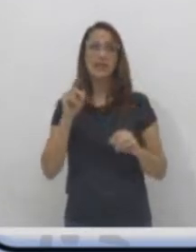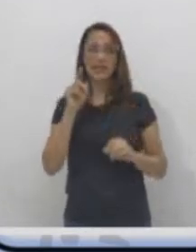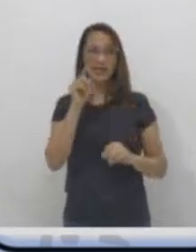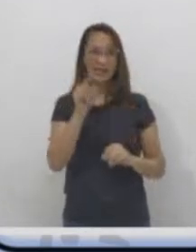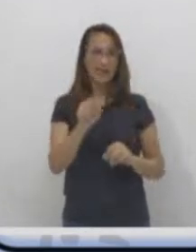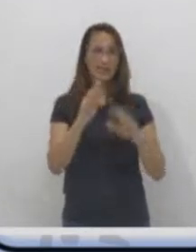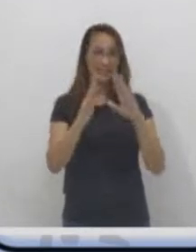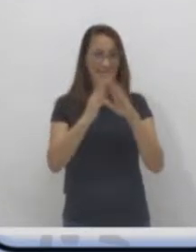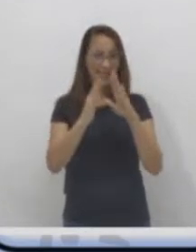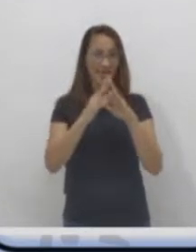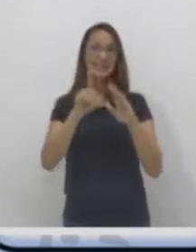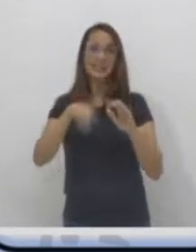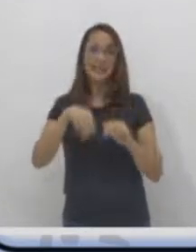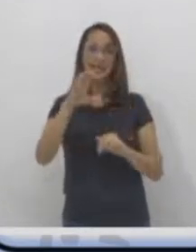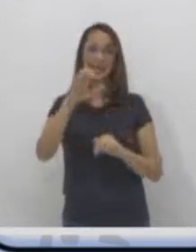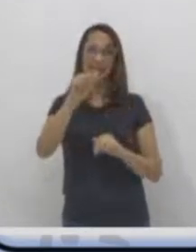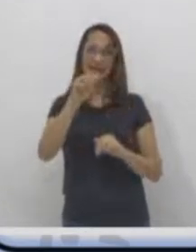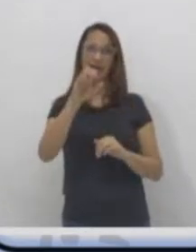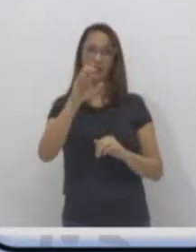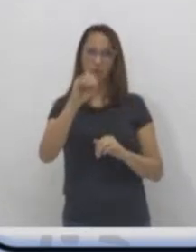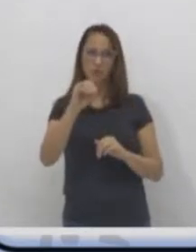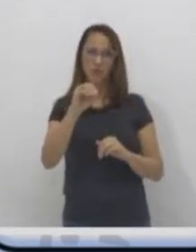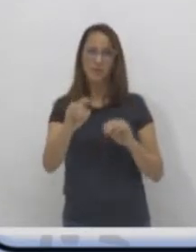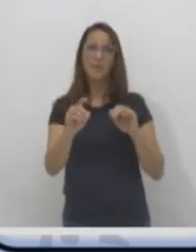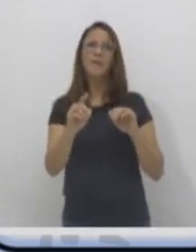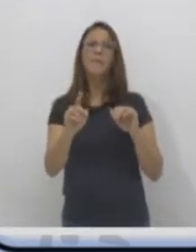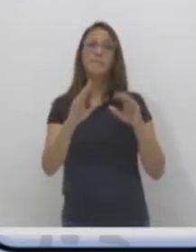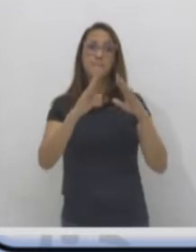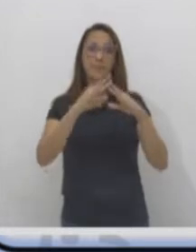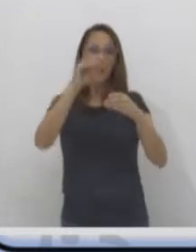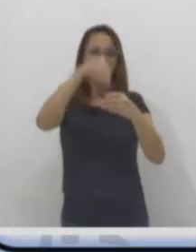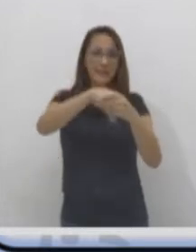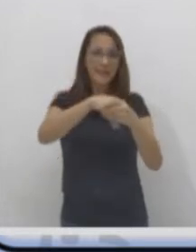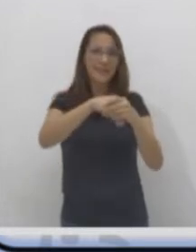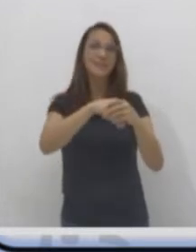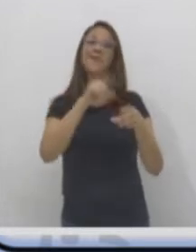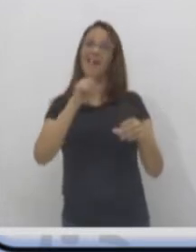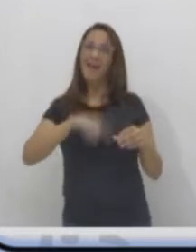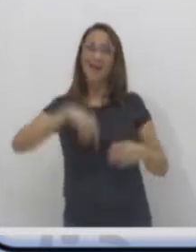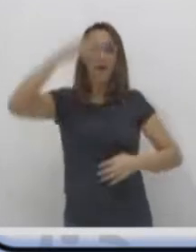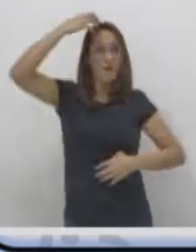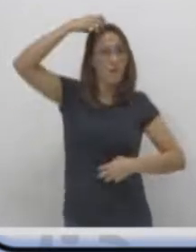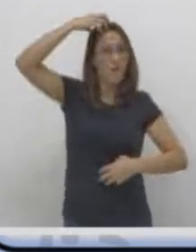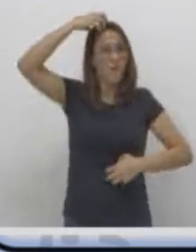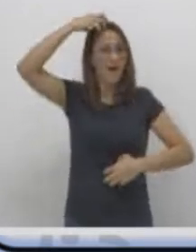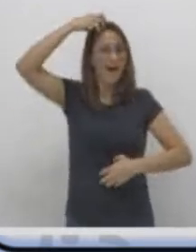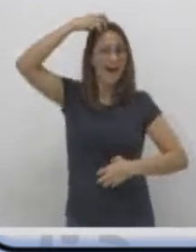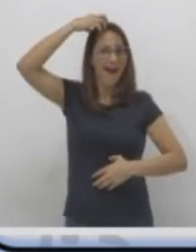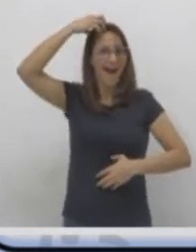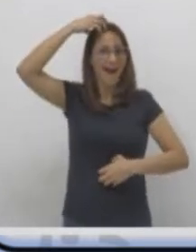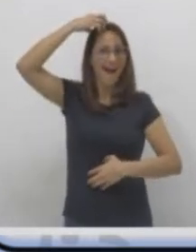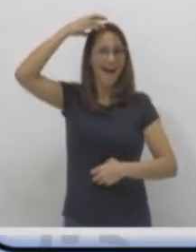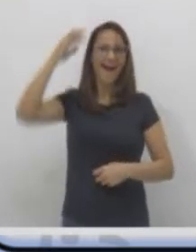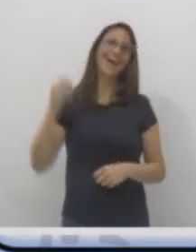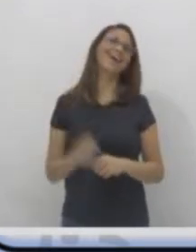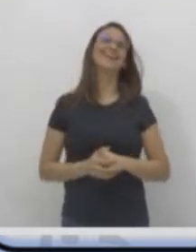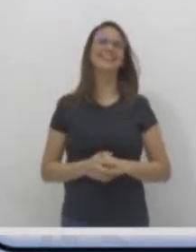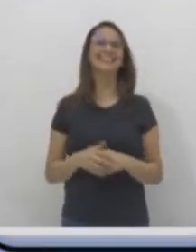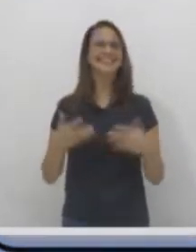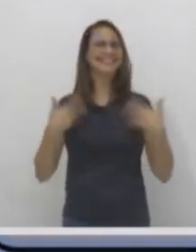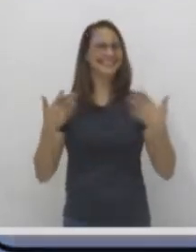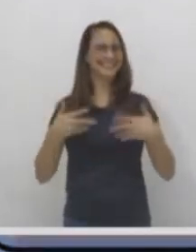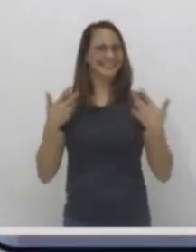é de caco. Quem mora nela é o macaco. E o macaco, como sempre, empolgado.